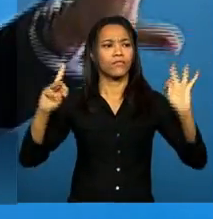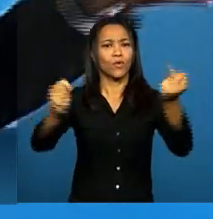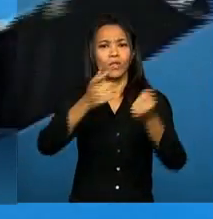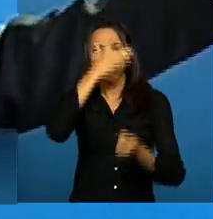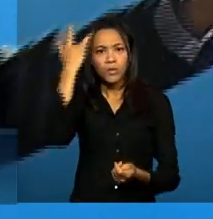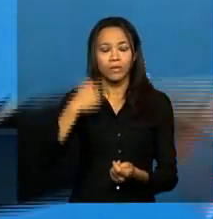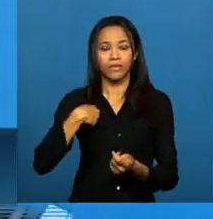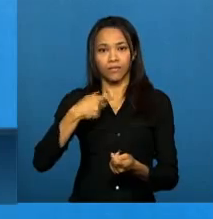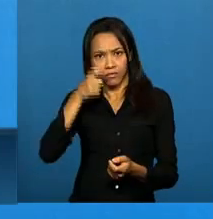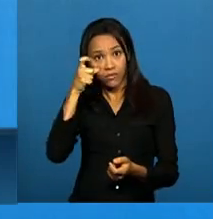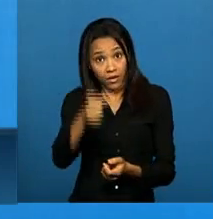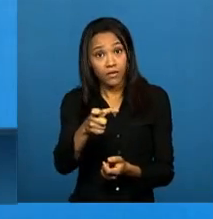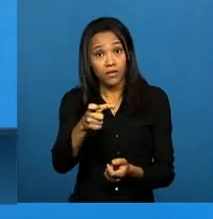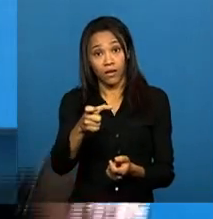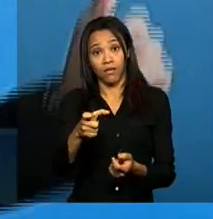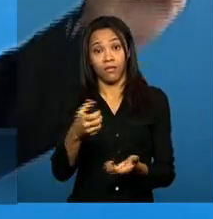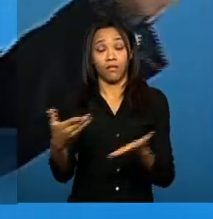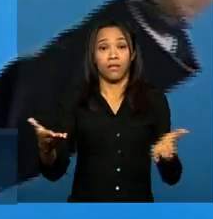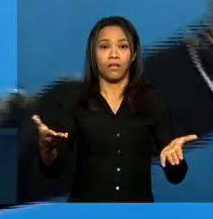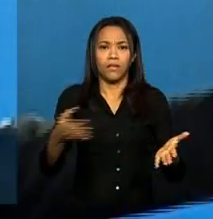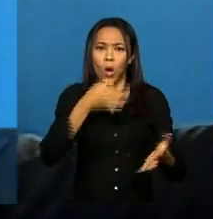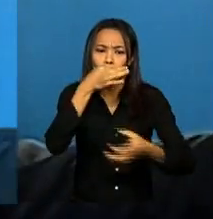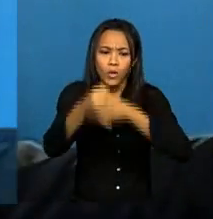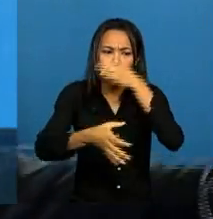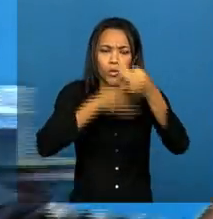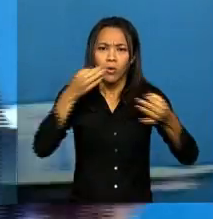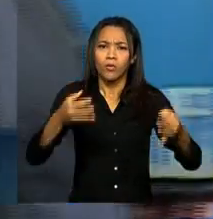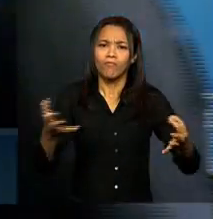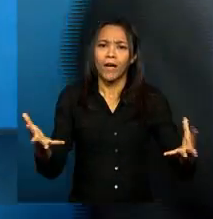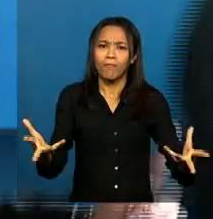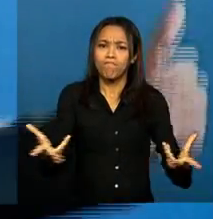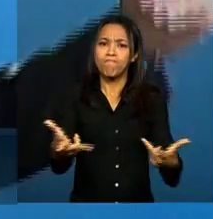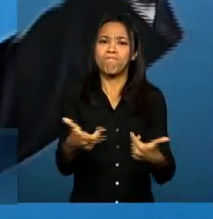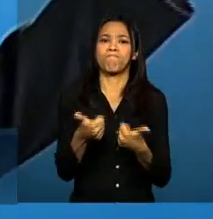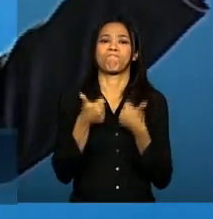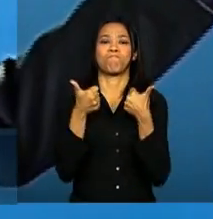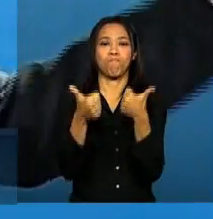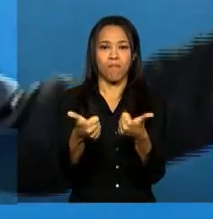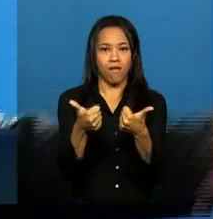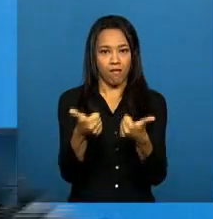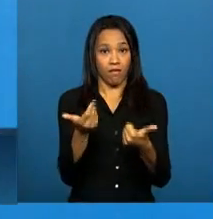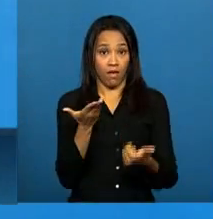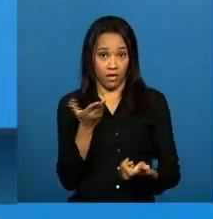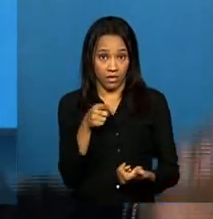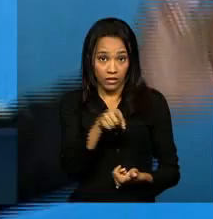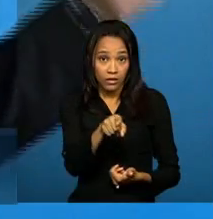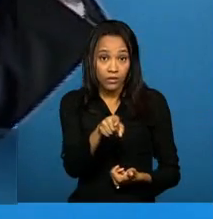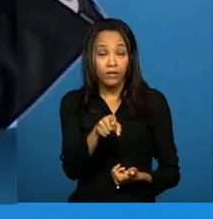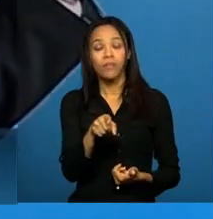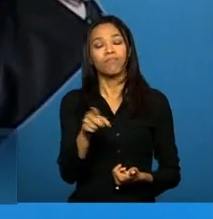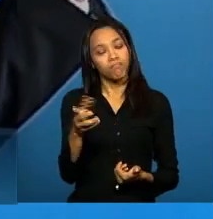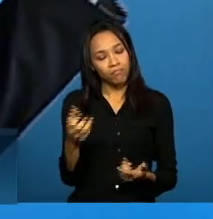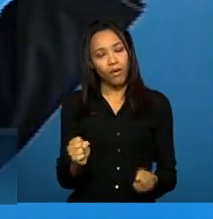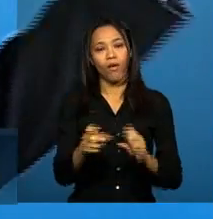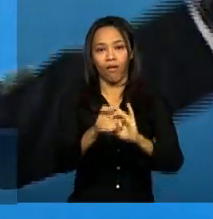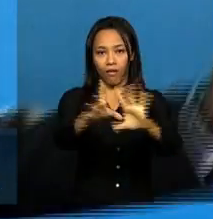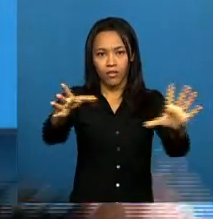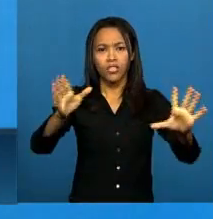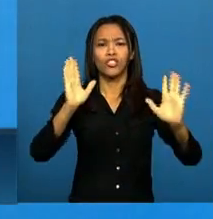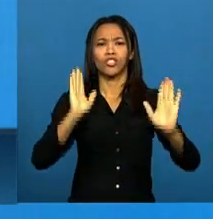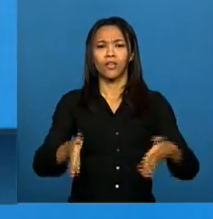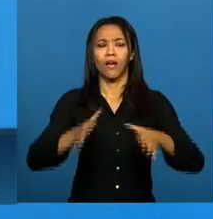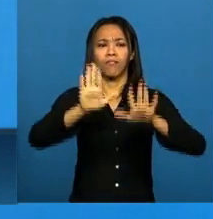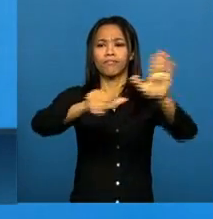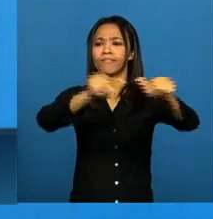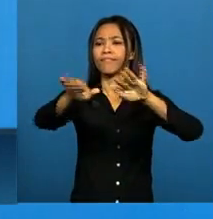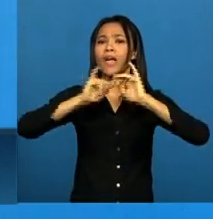contribuir com a elaboração e com o aperfeiçoamento dessa plataforma também o façam. Nós fizemos, inclusive, um chamado